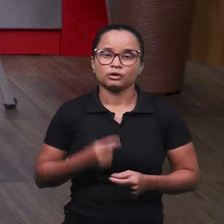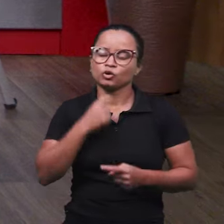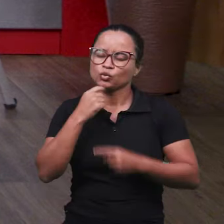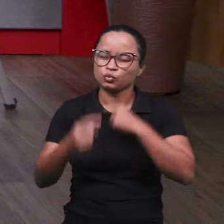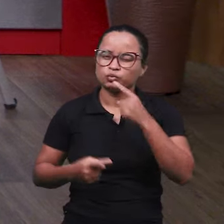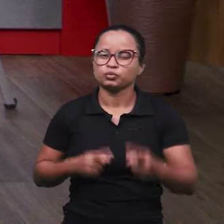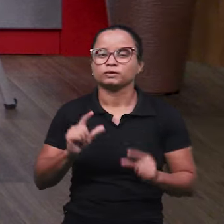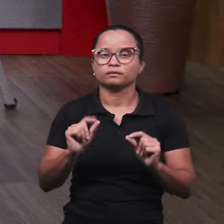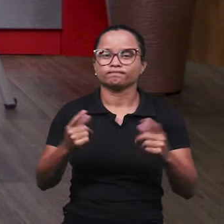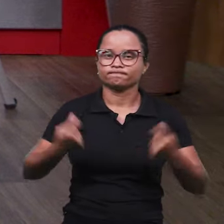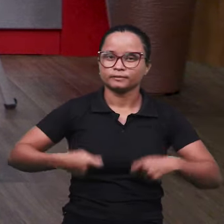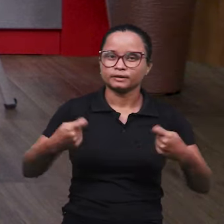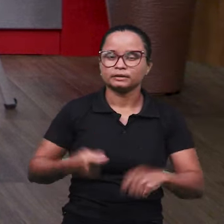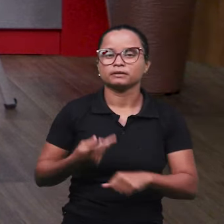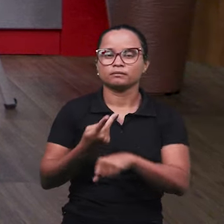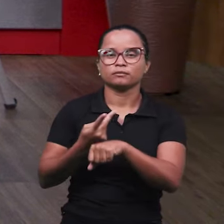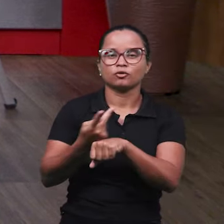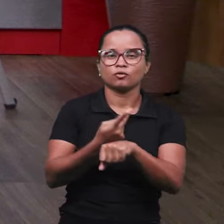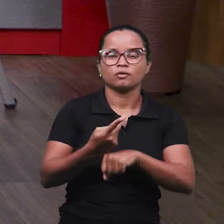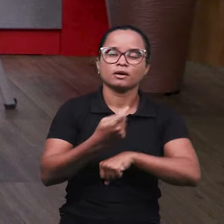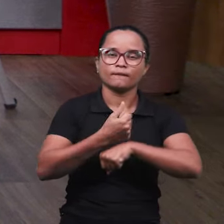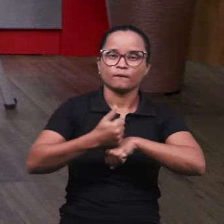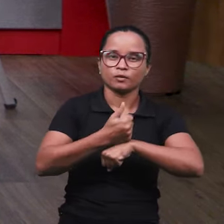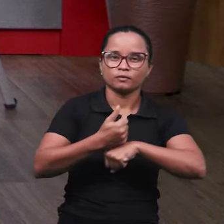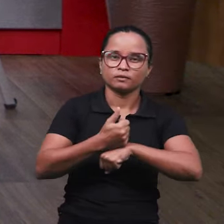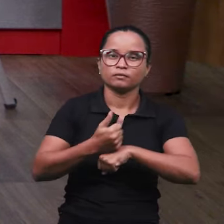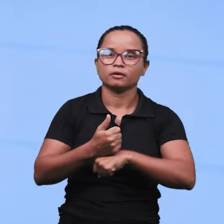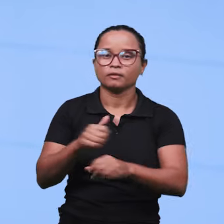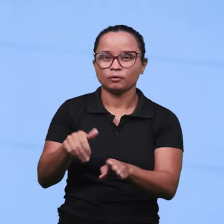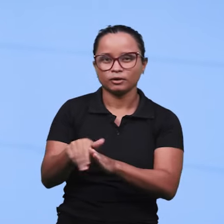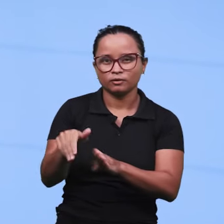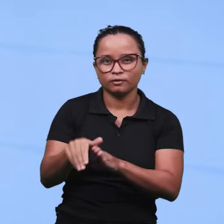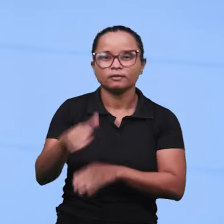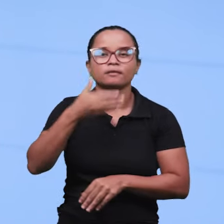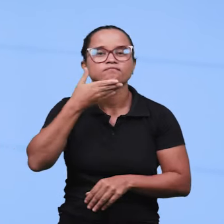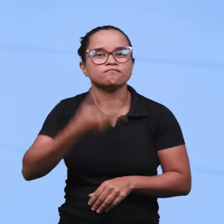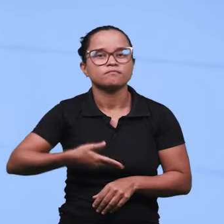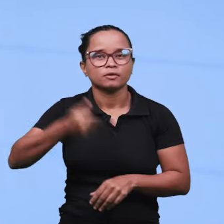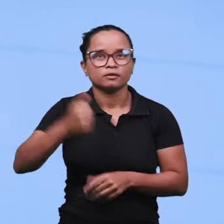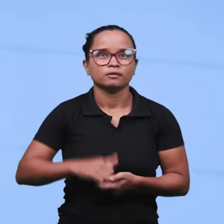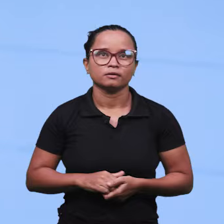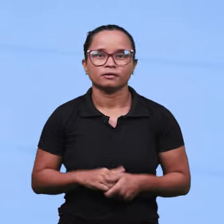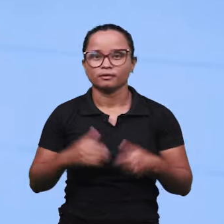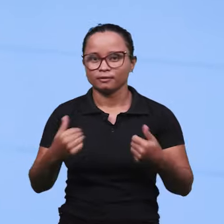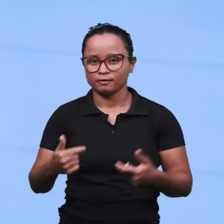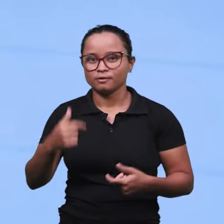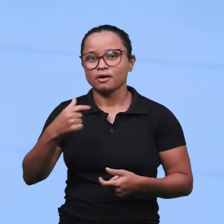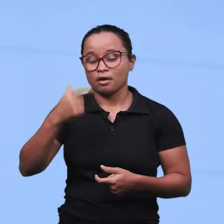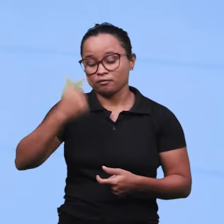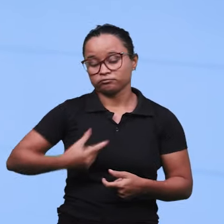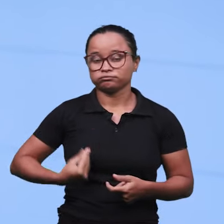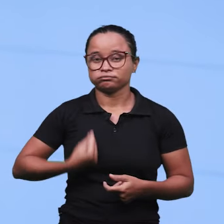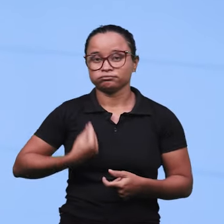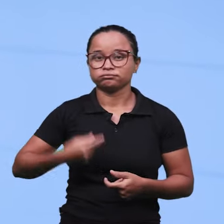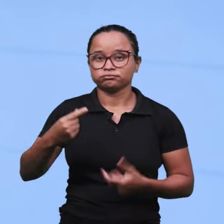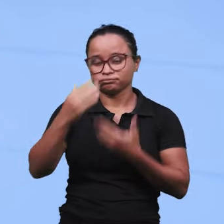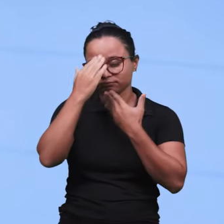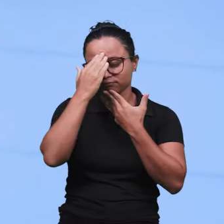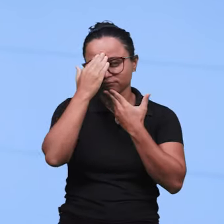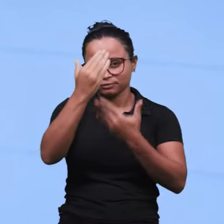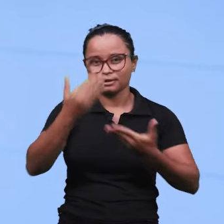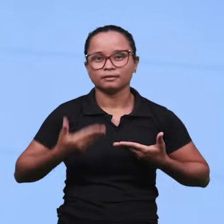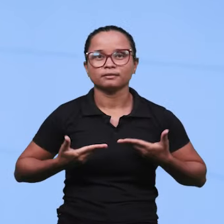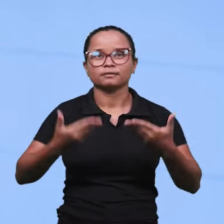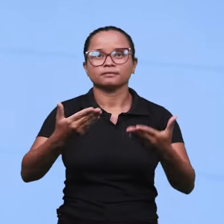dúvida, tenham uma necessidade, que procuram o profissional, realmente, que vai poder orientar melhor. Então, eu fico aqui agradecido pelo convite e